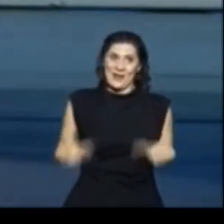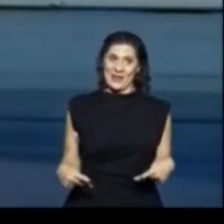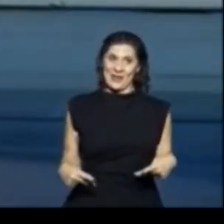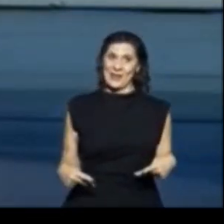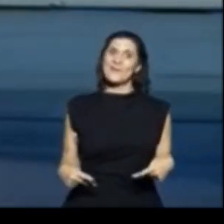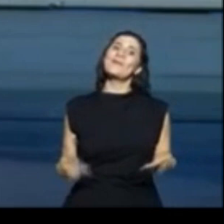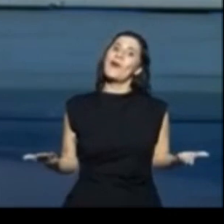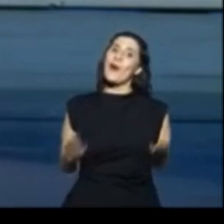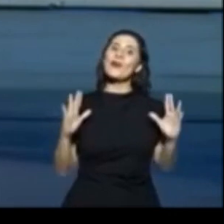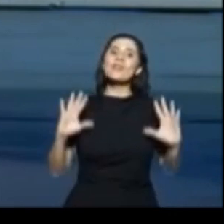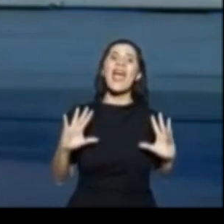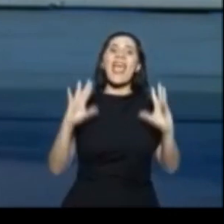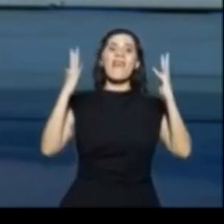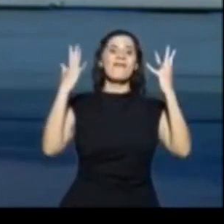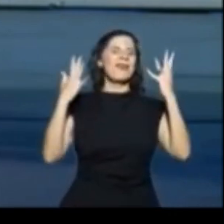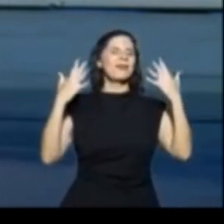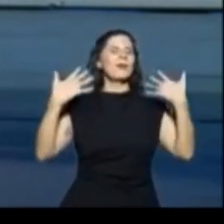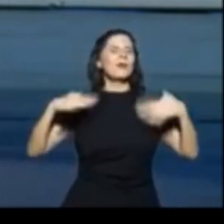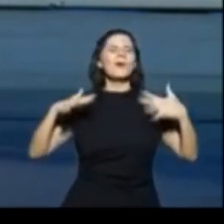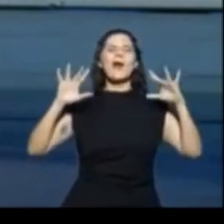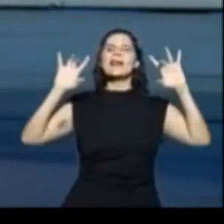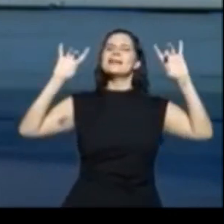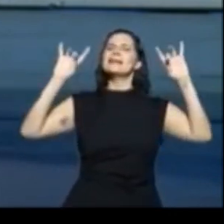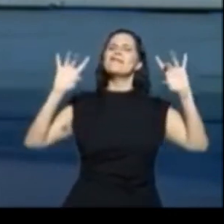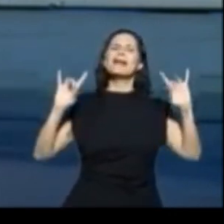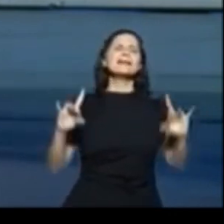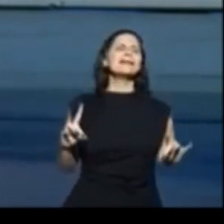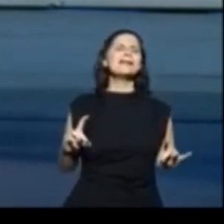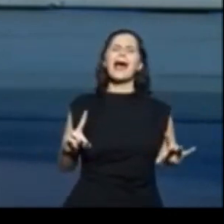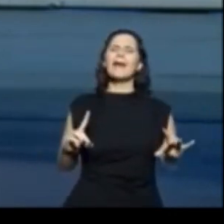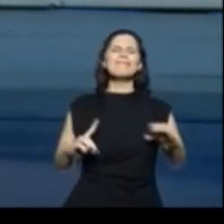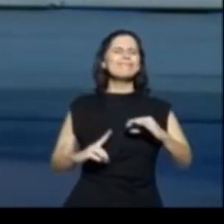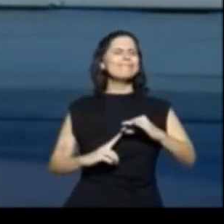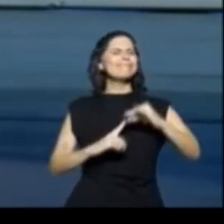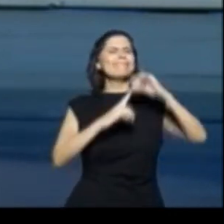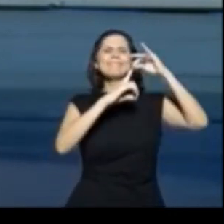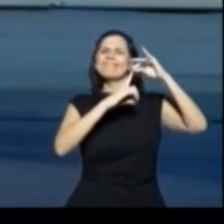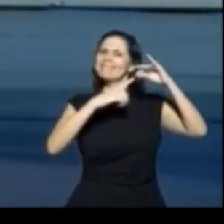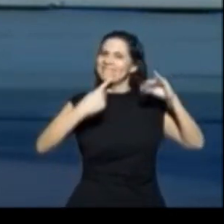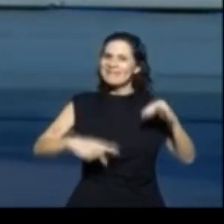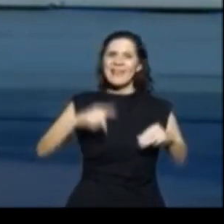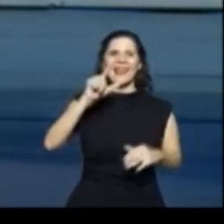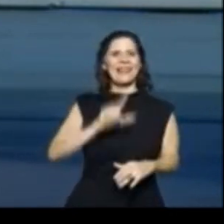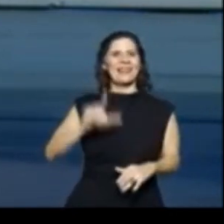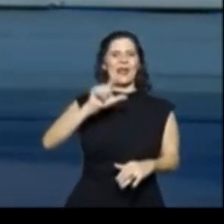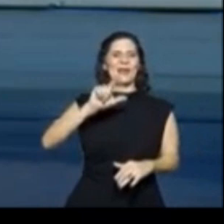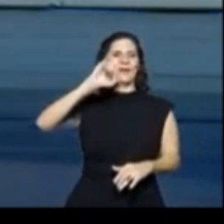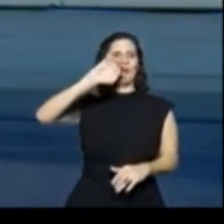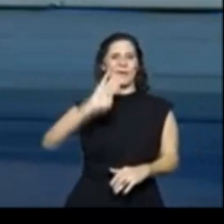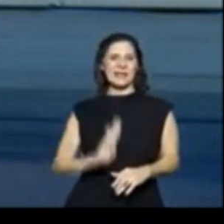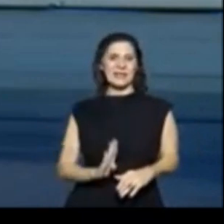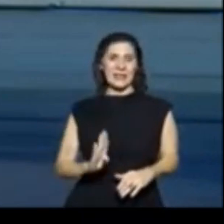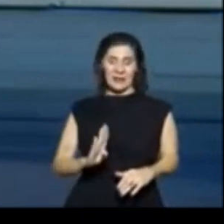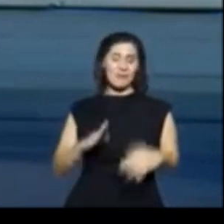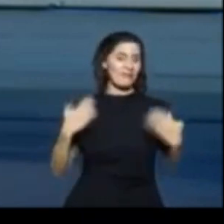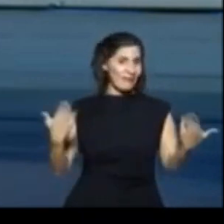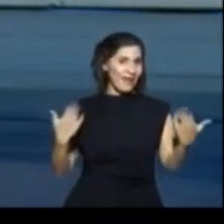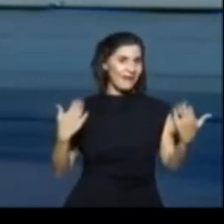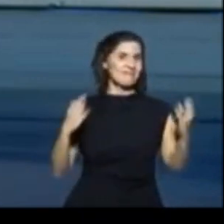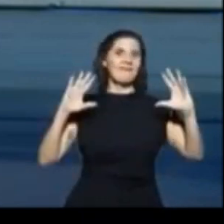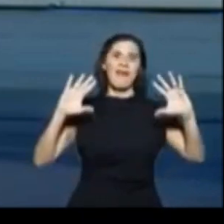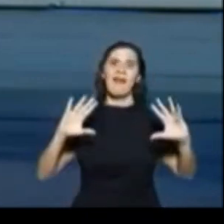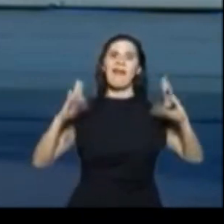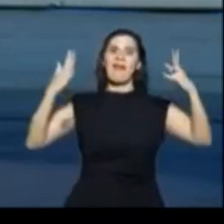a este evento único para a literatura brasileira, a cerimônia de entrega do Prêmio Jabuti